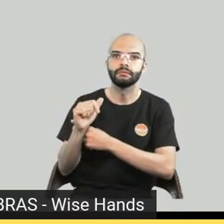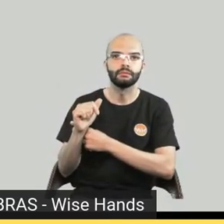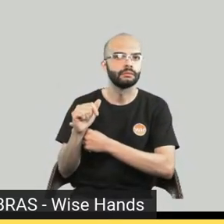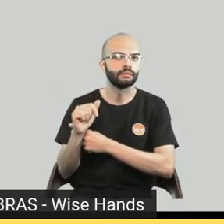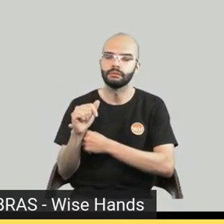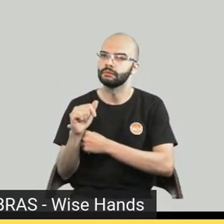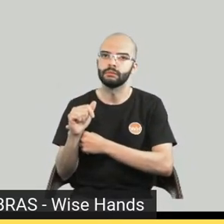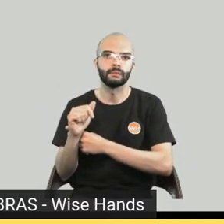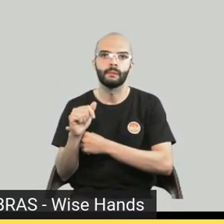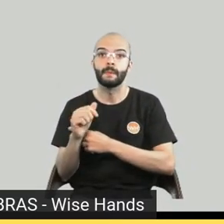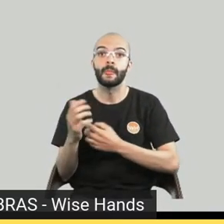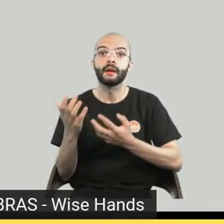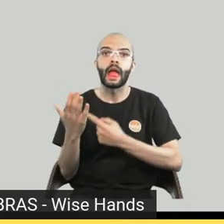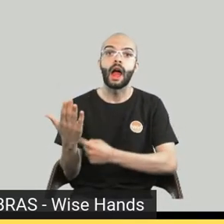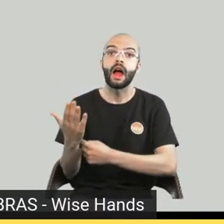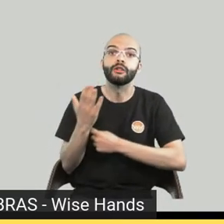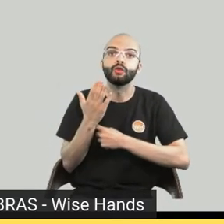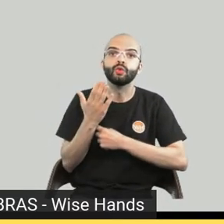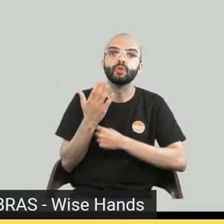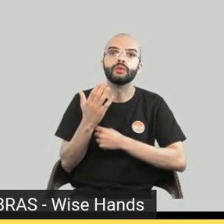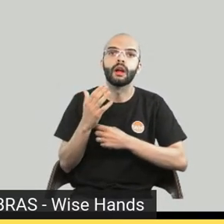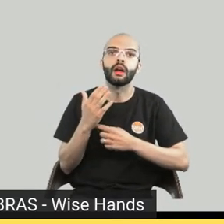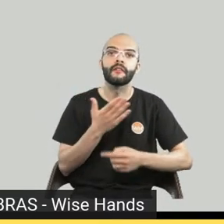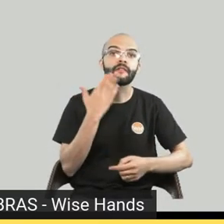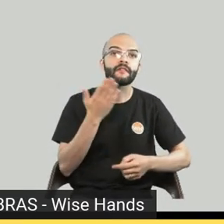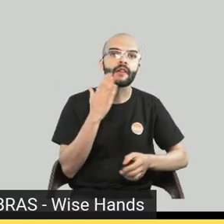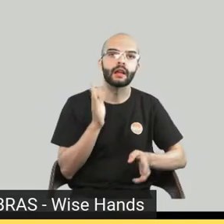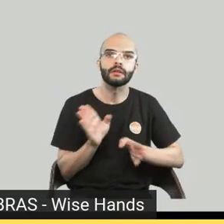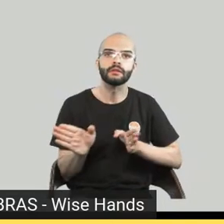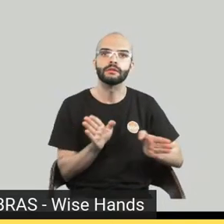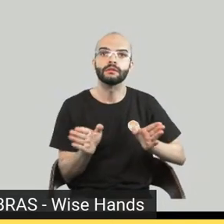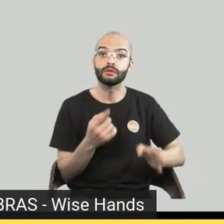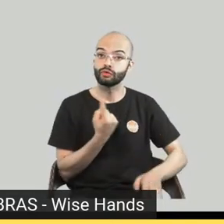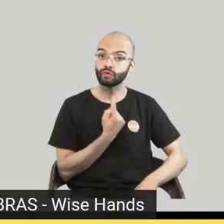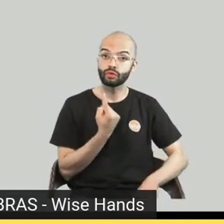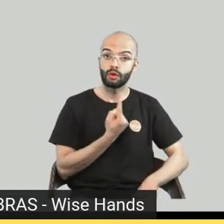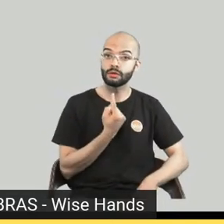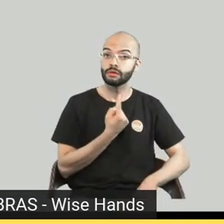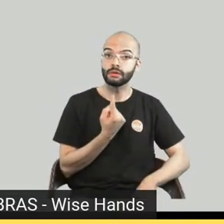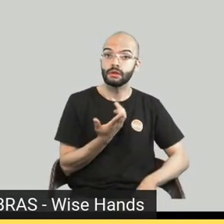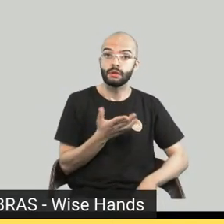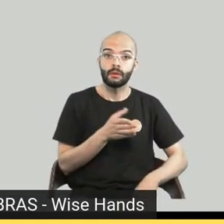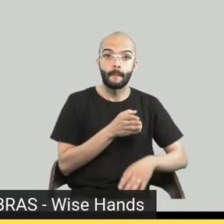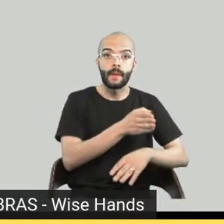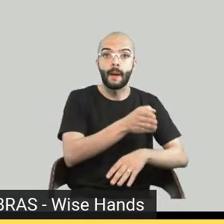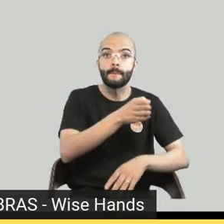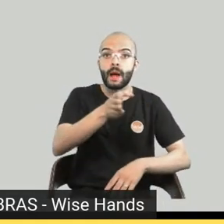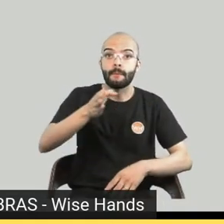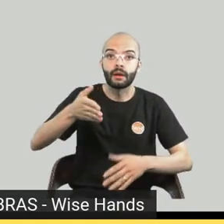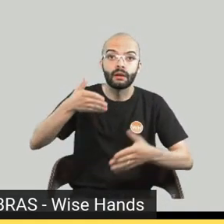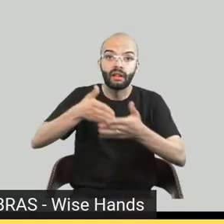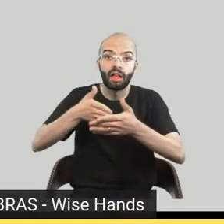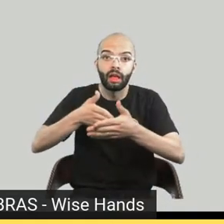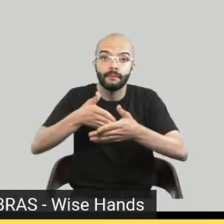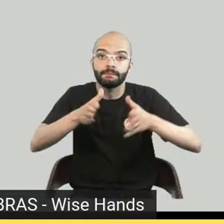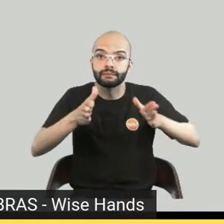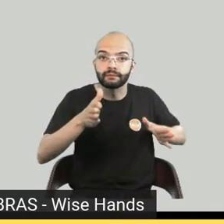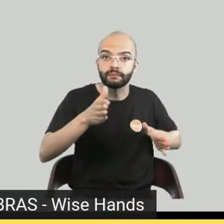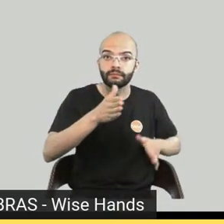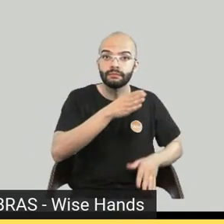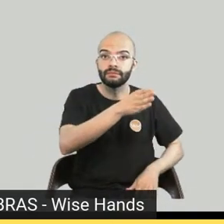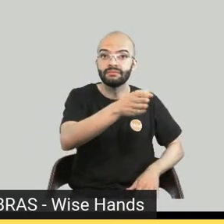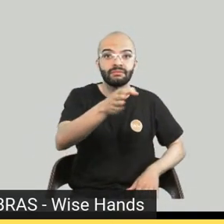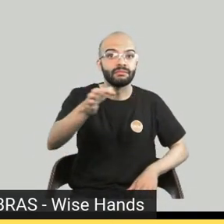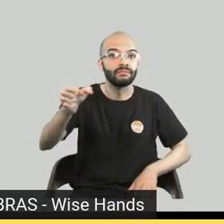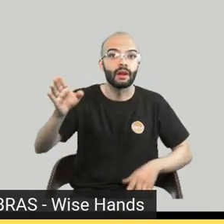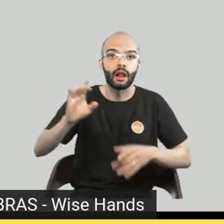vender, estudar, trabalhar, simplesmente ser incluído no mesmo mundo. Então, a gente não está falando... é um mercado, se a gente